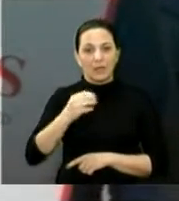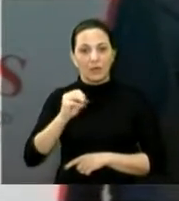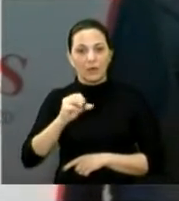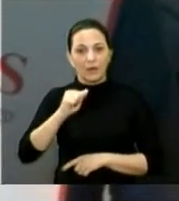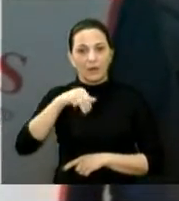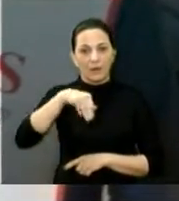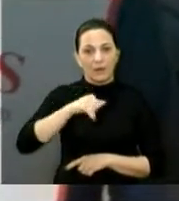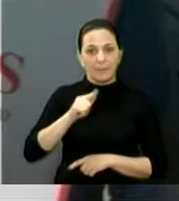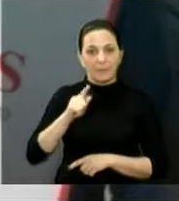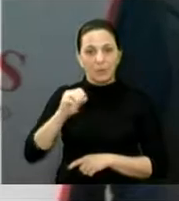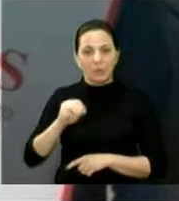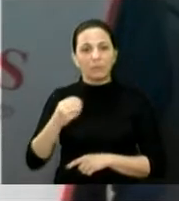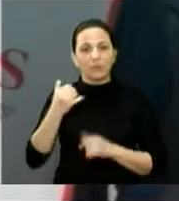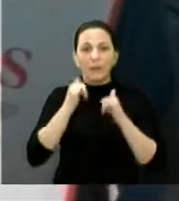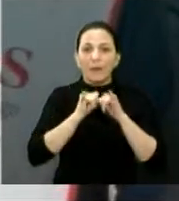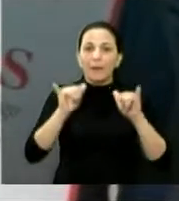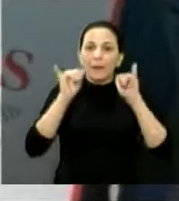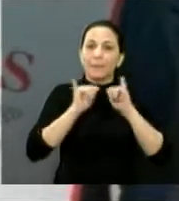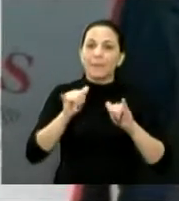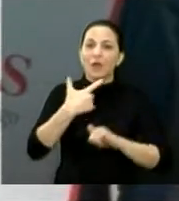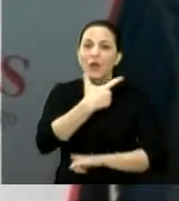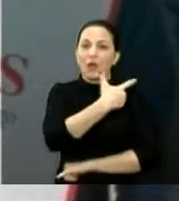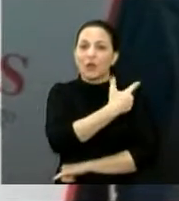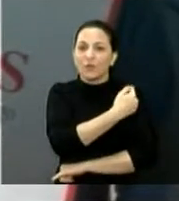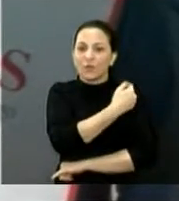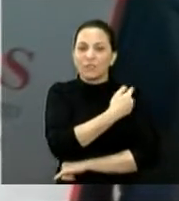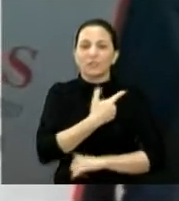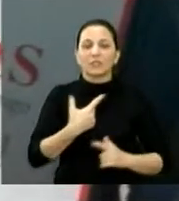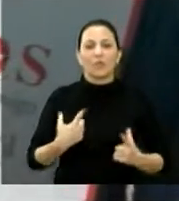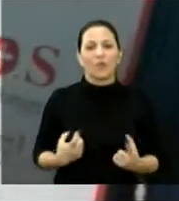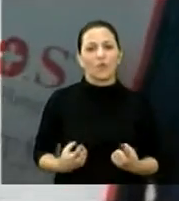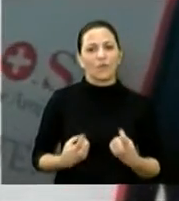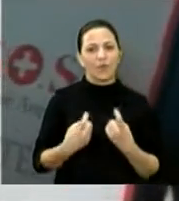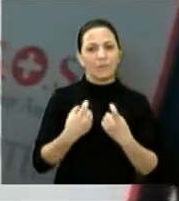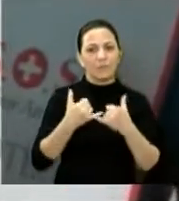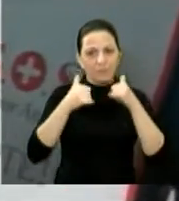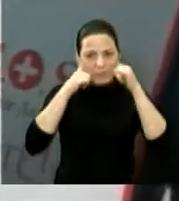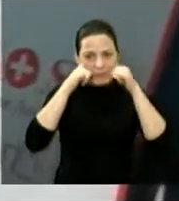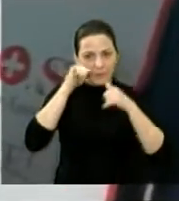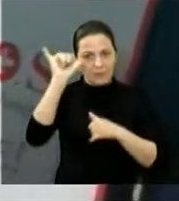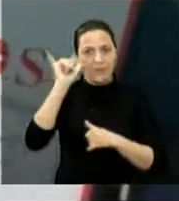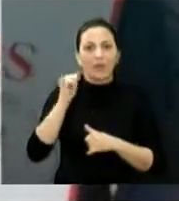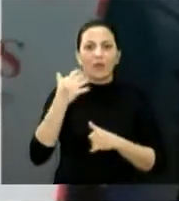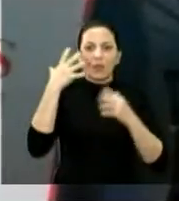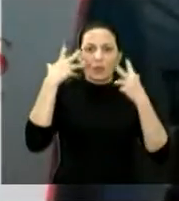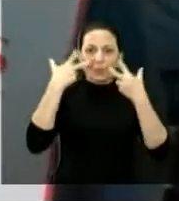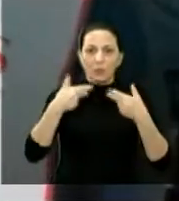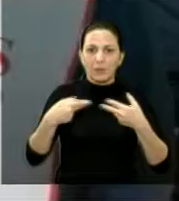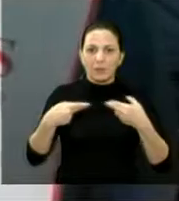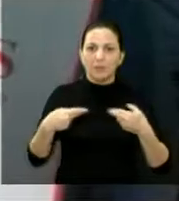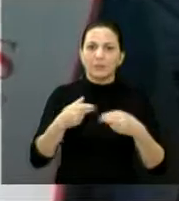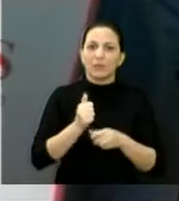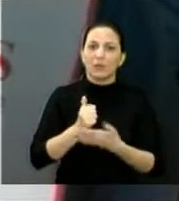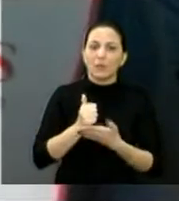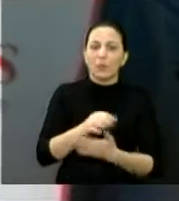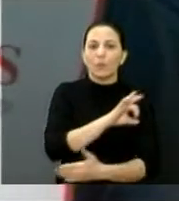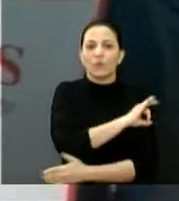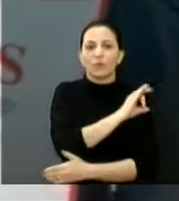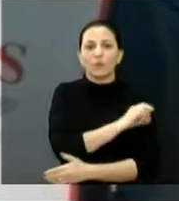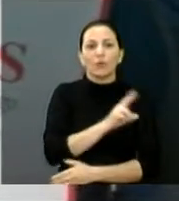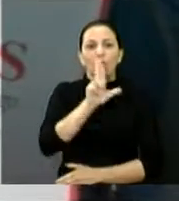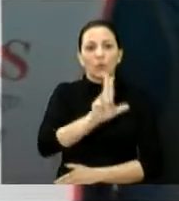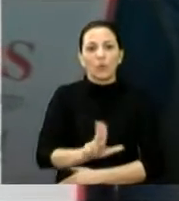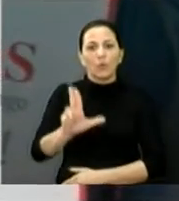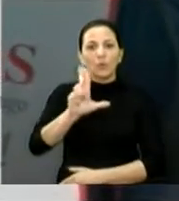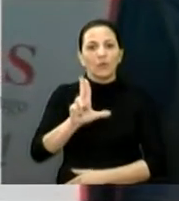vacinação, vermifugação e o tratamento dos animais do Parque São Paulo. É com o apoio da Prefeitura, da Uniara e do vereador Toninho do Mel